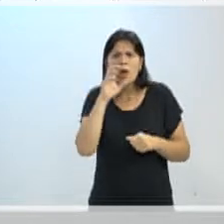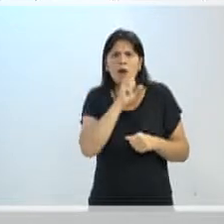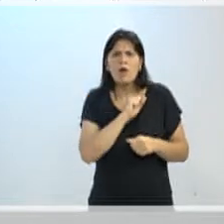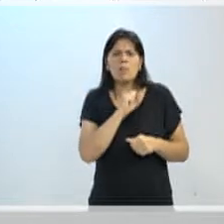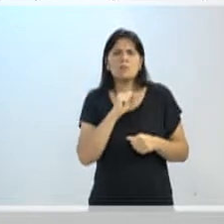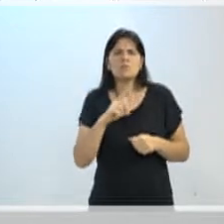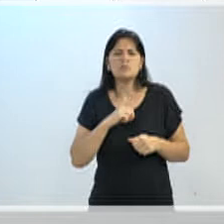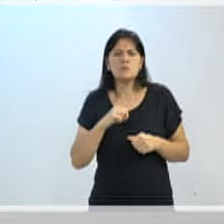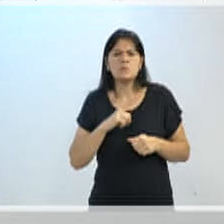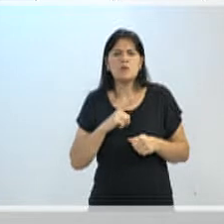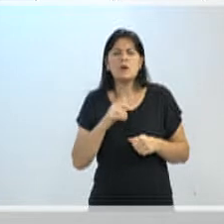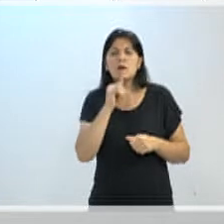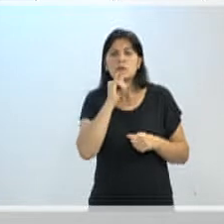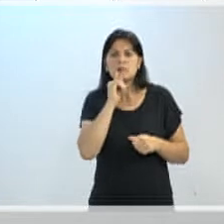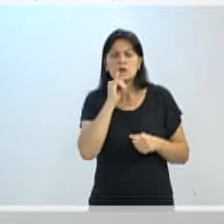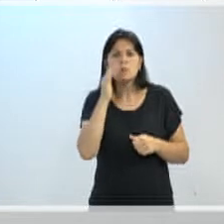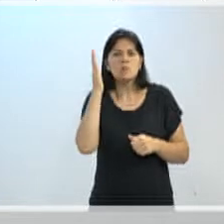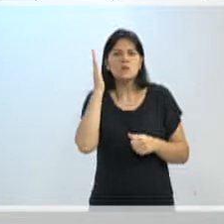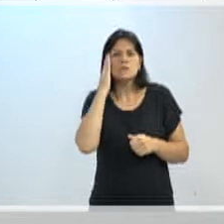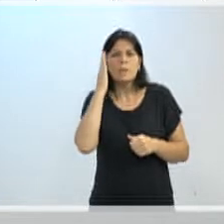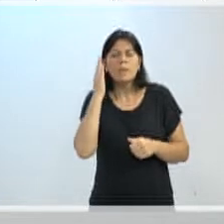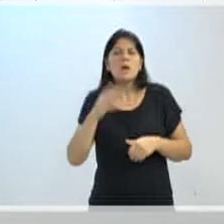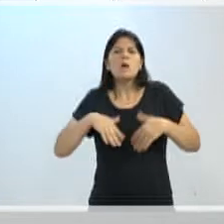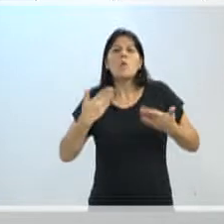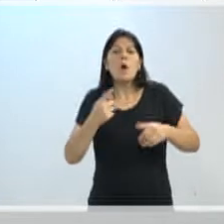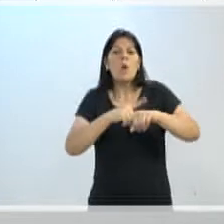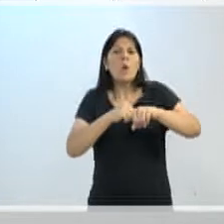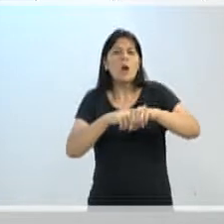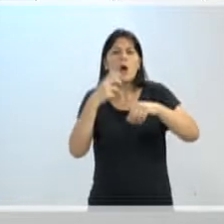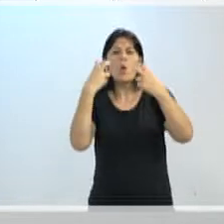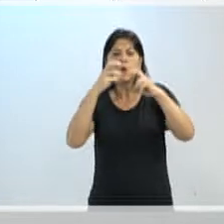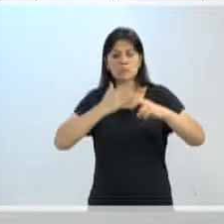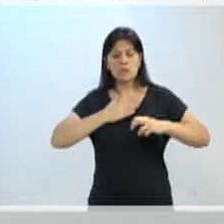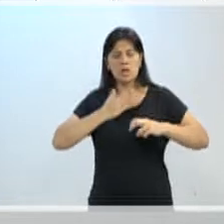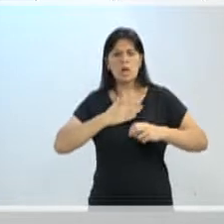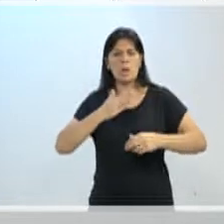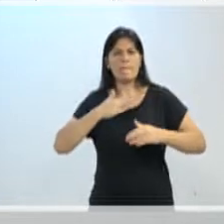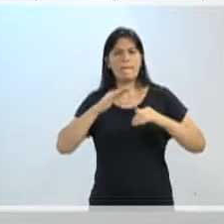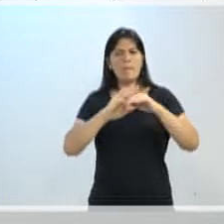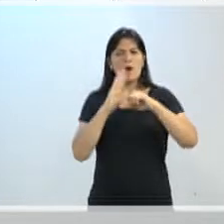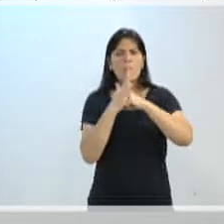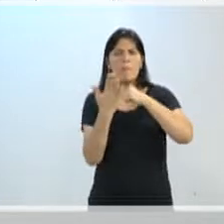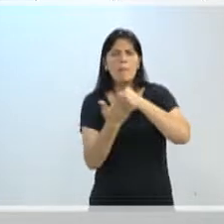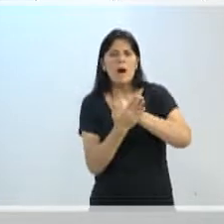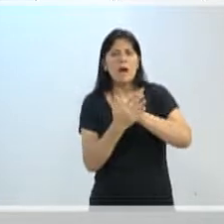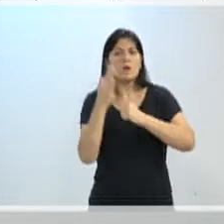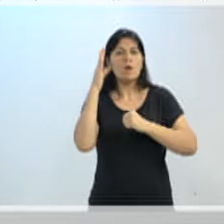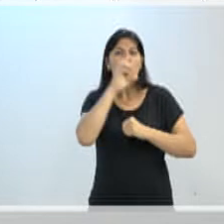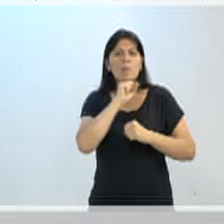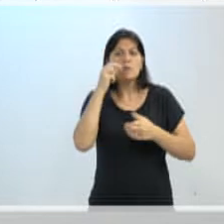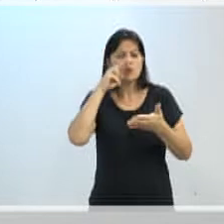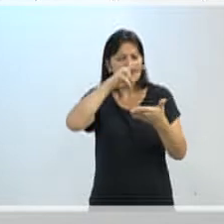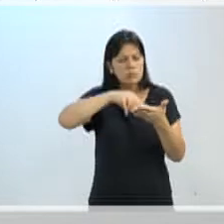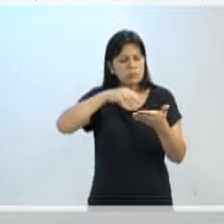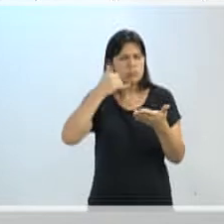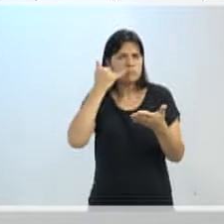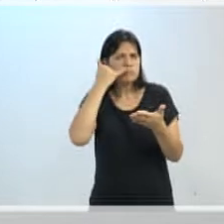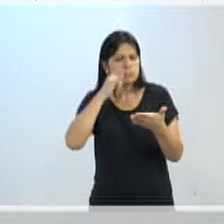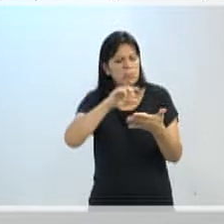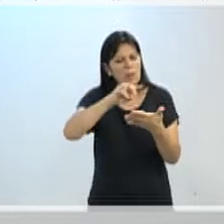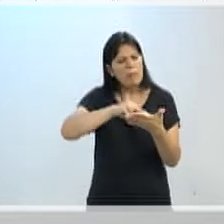fazer um controle de horário, para ele ter um controle de linhas, para que seja mais ágil, para que ele não